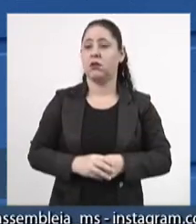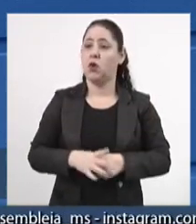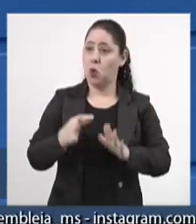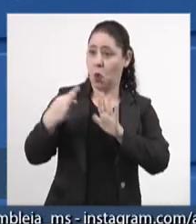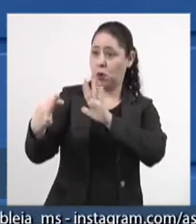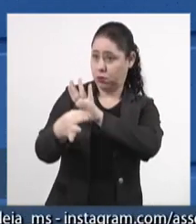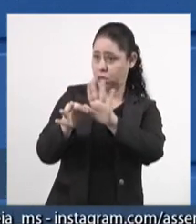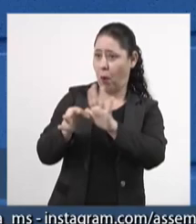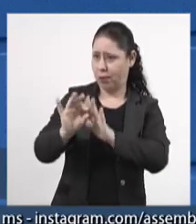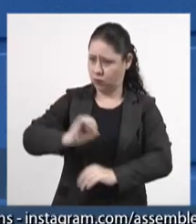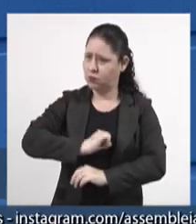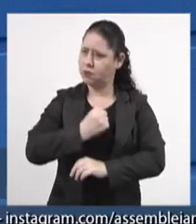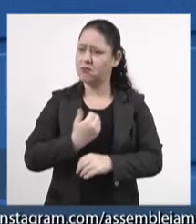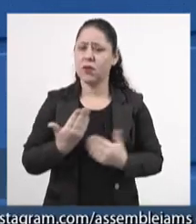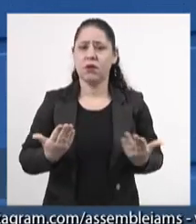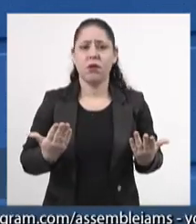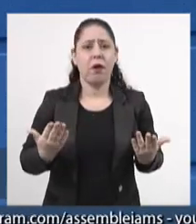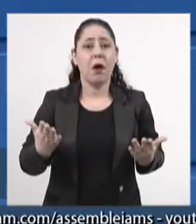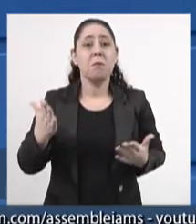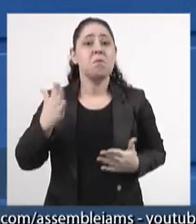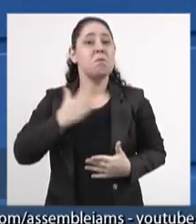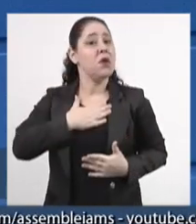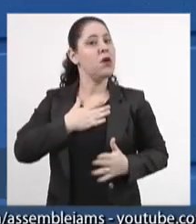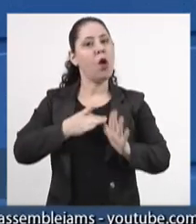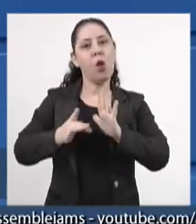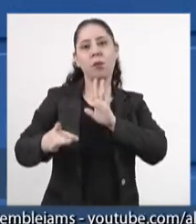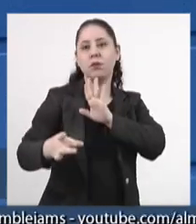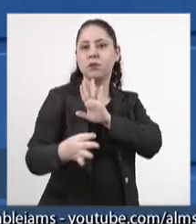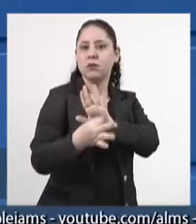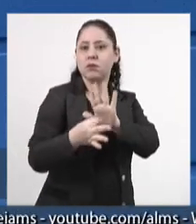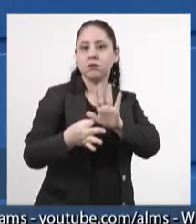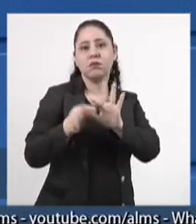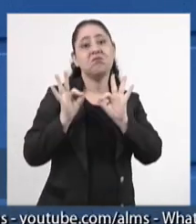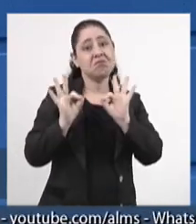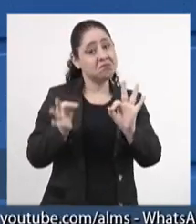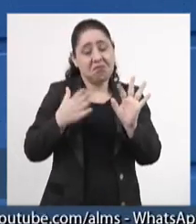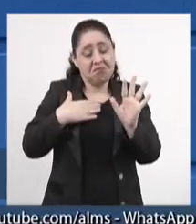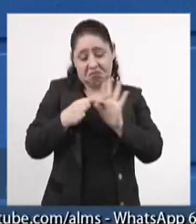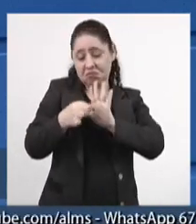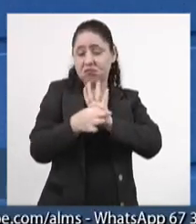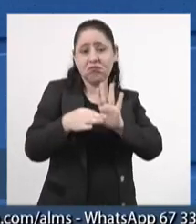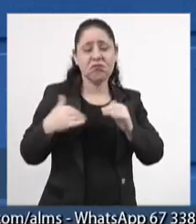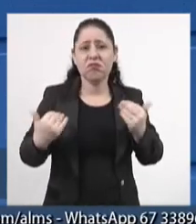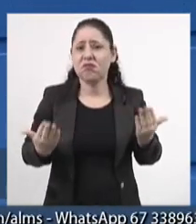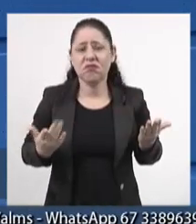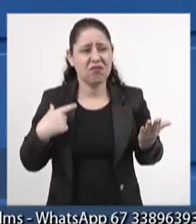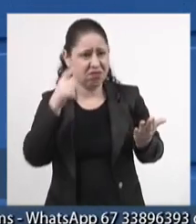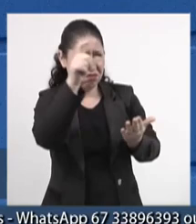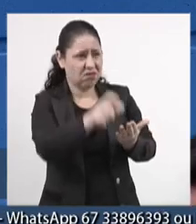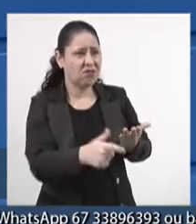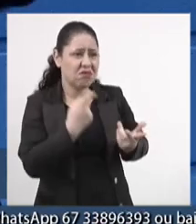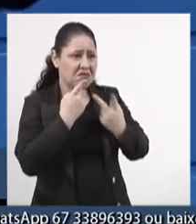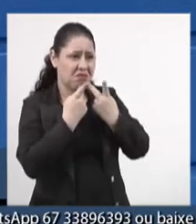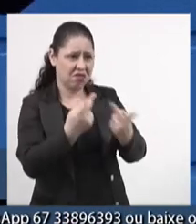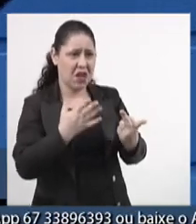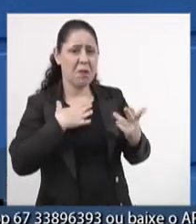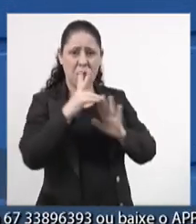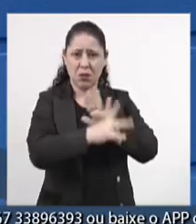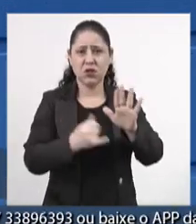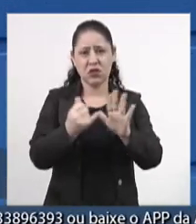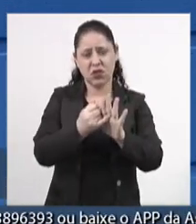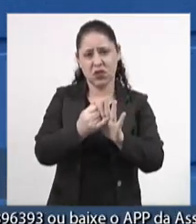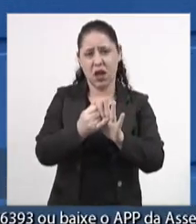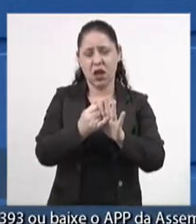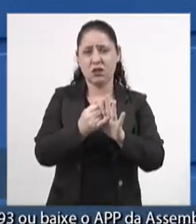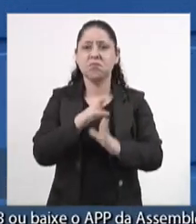opinião, discurso de ódio. É a minha opinião. Certo. É a minha opinião. Vossa Excelência fala que meu projeto